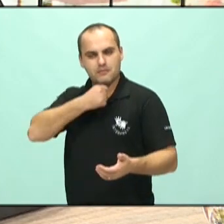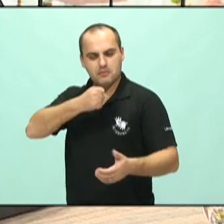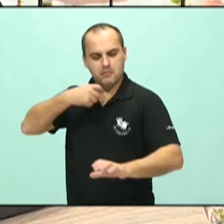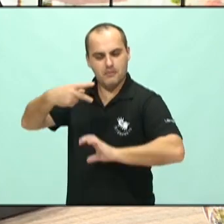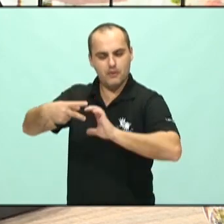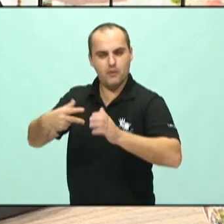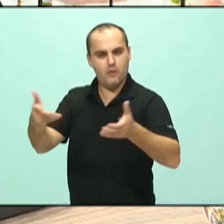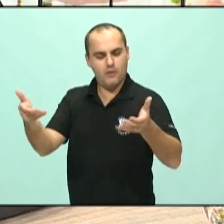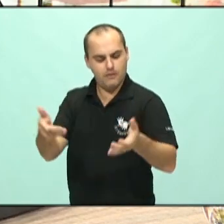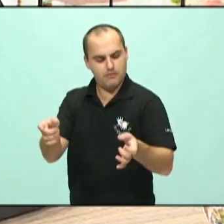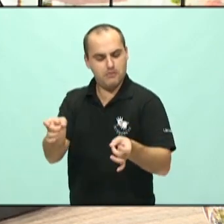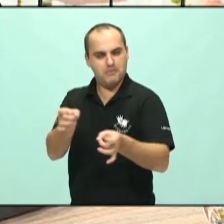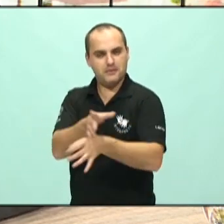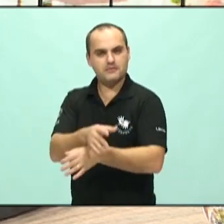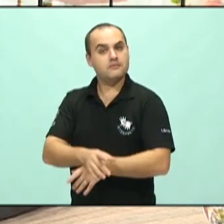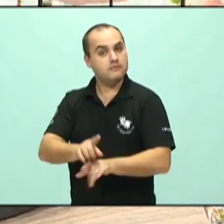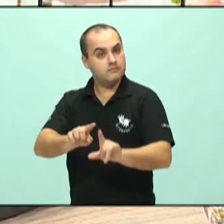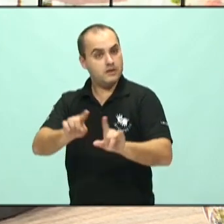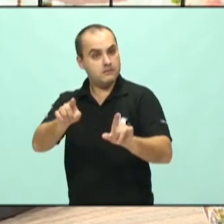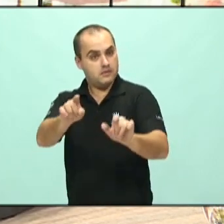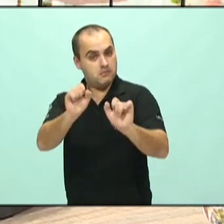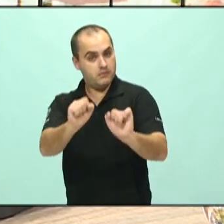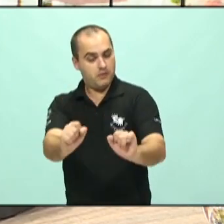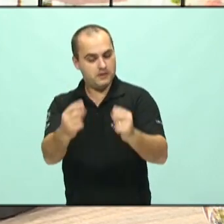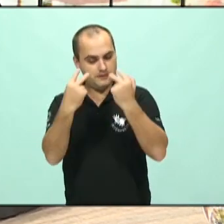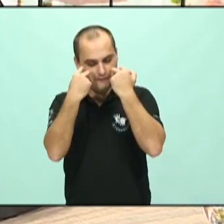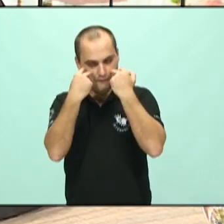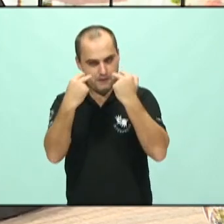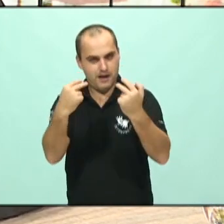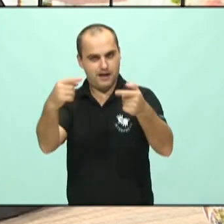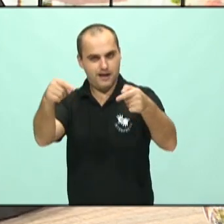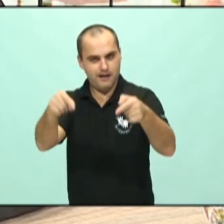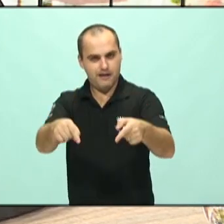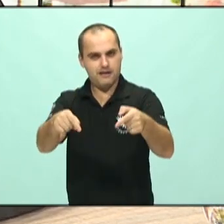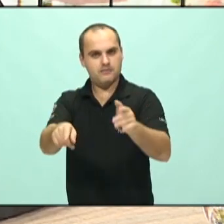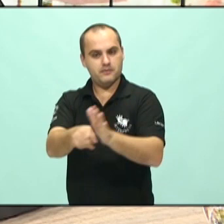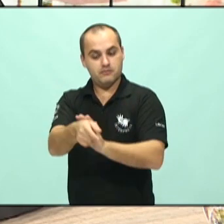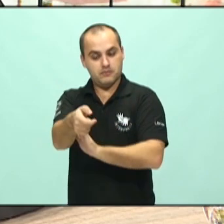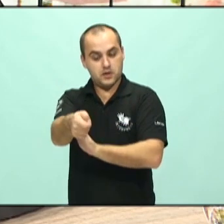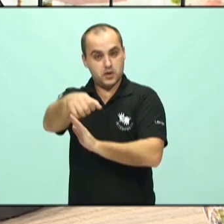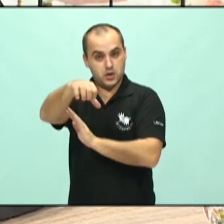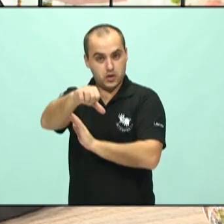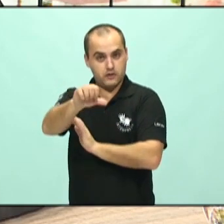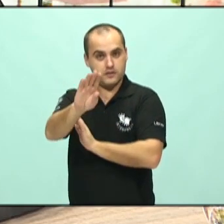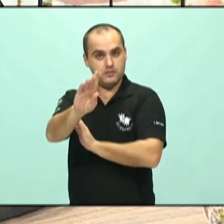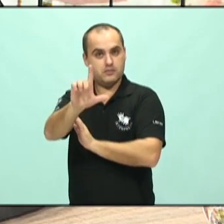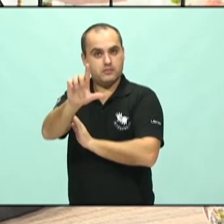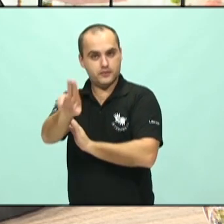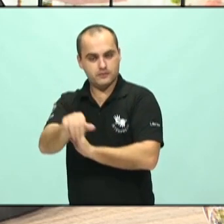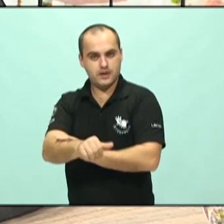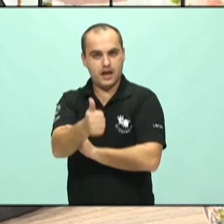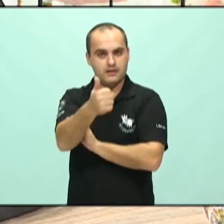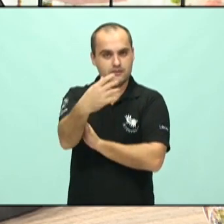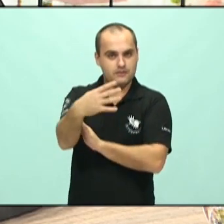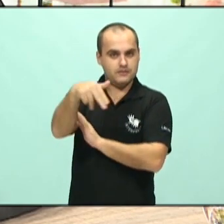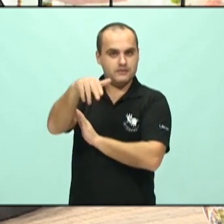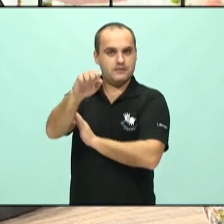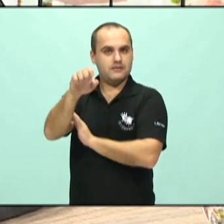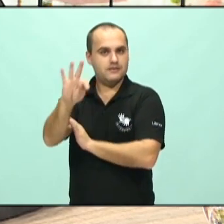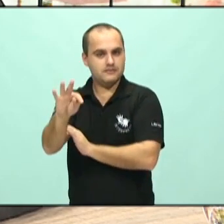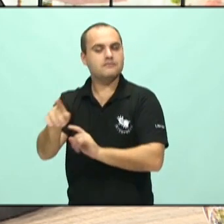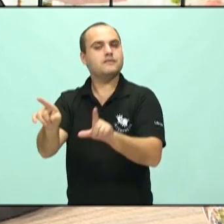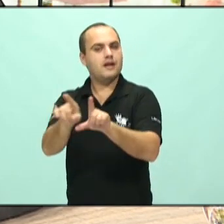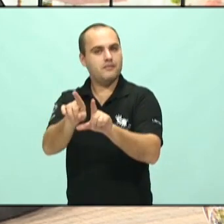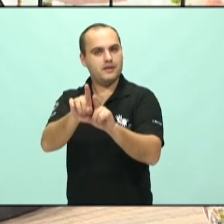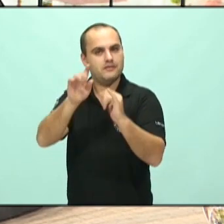fica por aqui, mas você também pode assistir a este programa pelo canal 9 da Blu TV, pelo canal 14 da NET e no canal